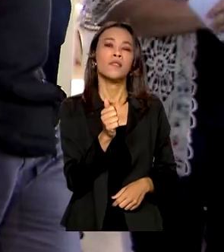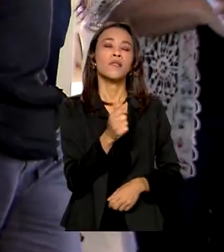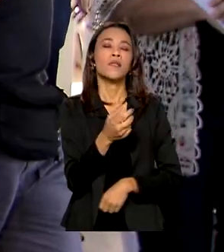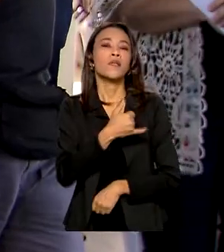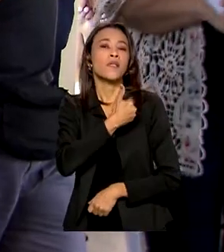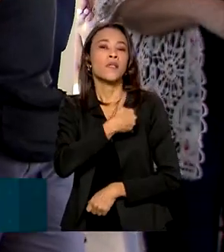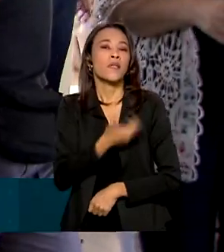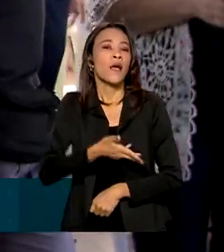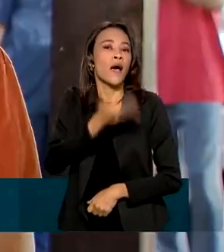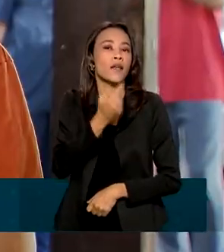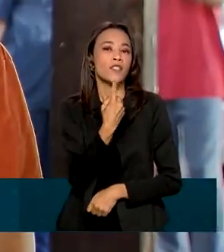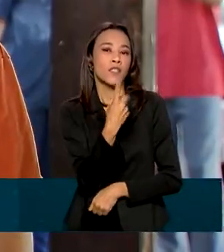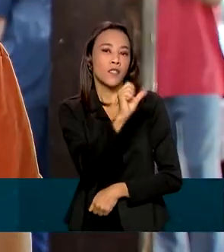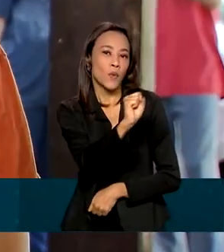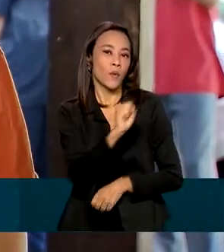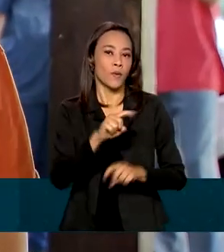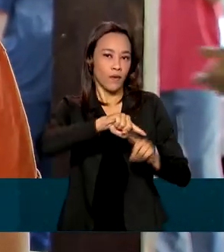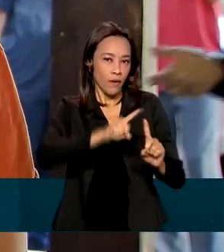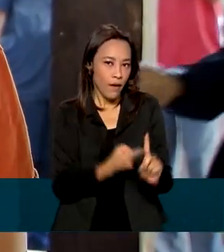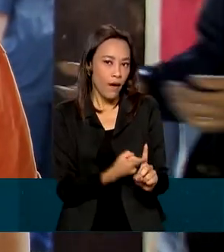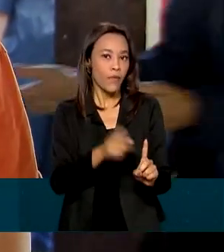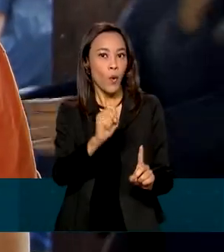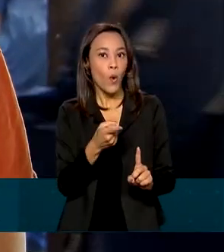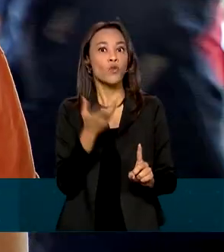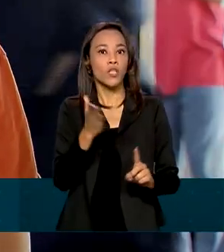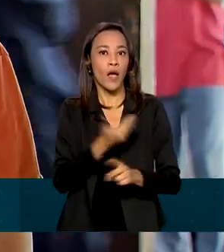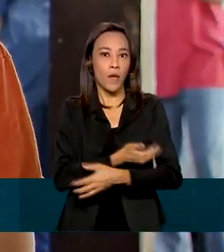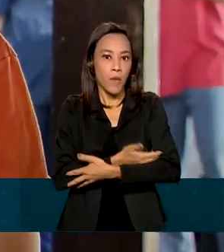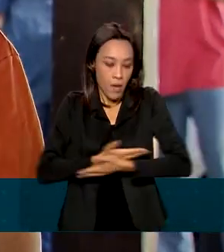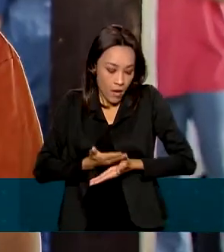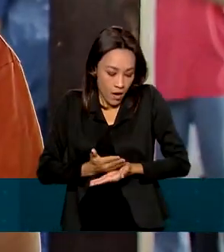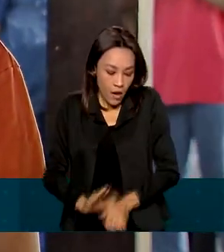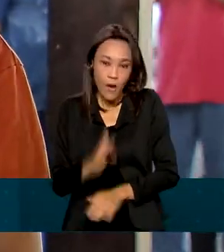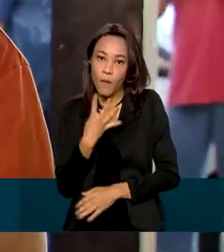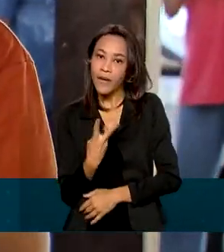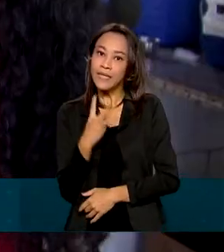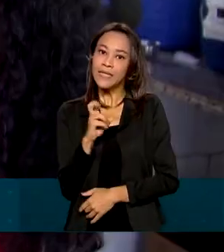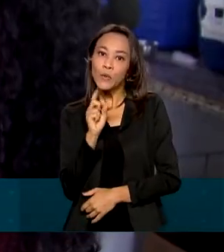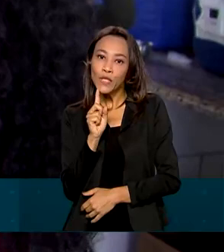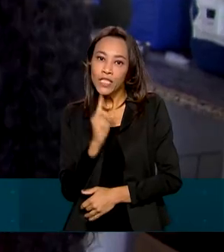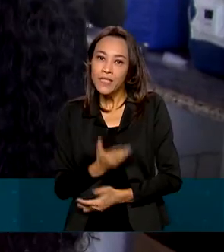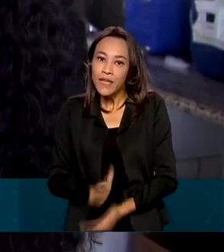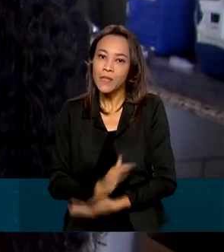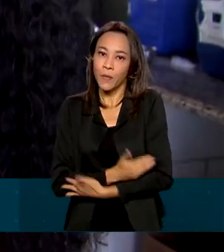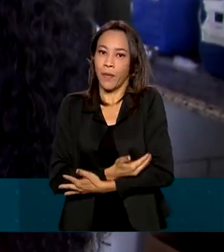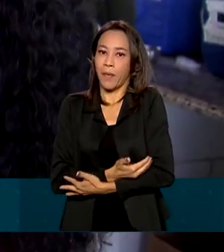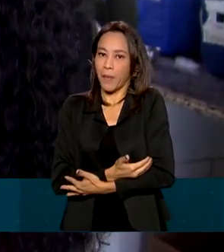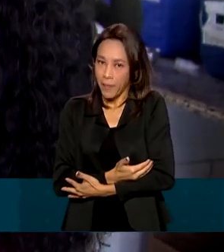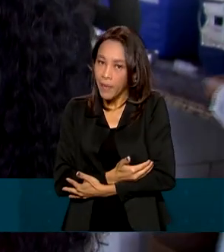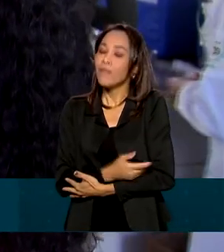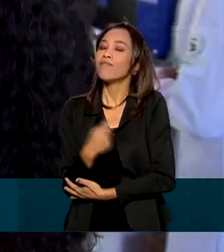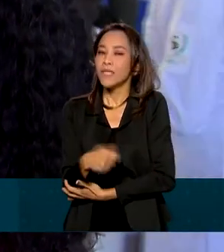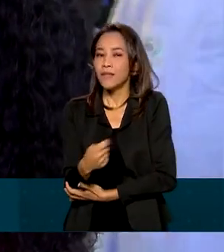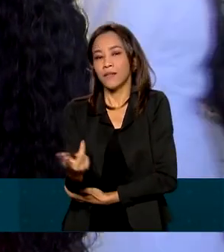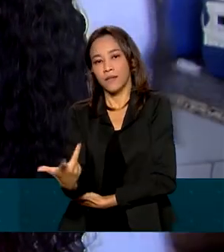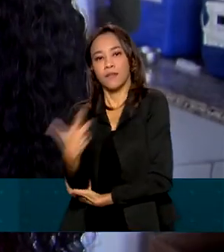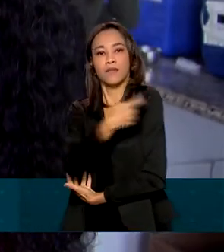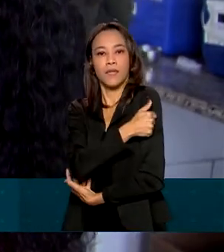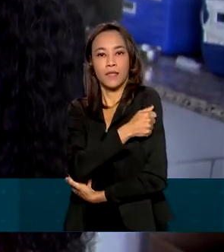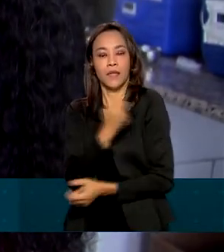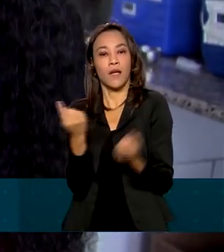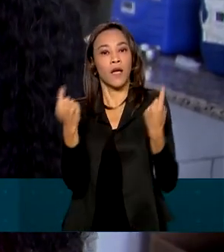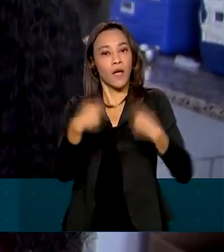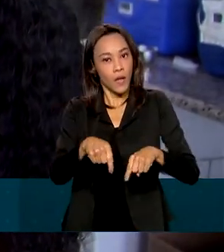anos que estejam grávidas ou tenham dado à luz até 45 dias, devem se vacinar contra a Covid